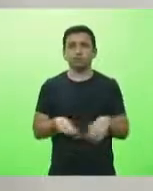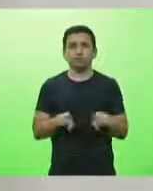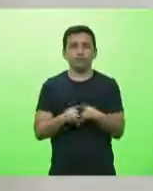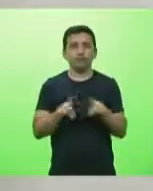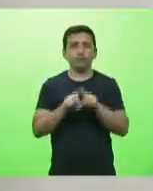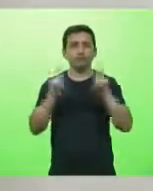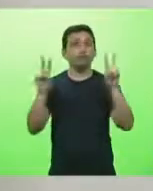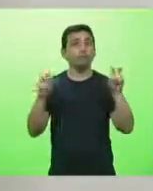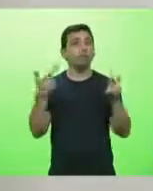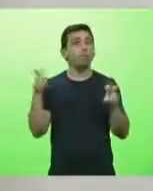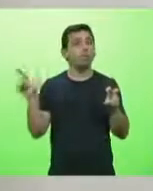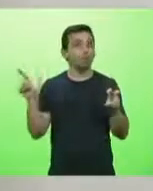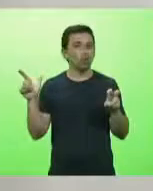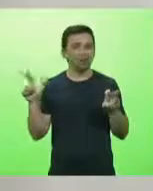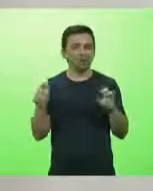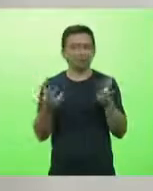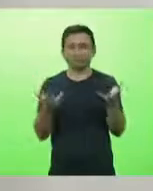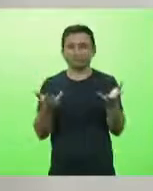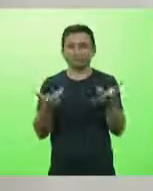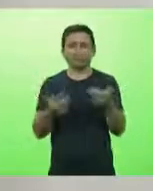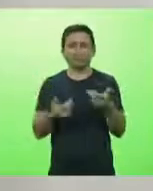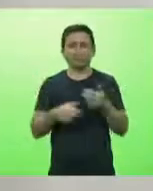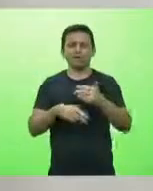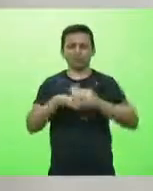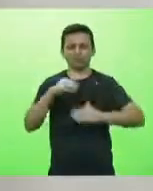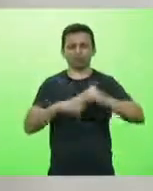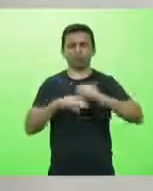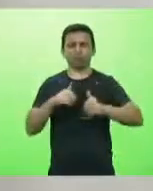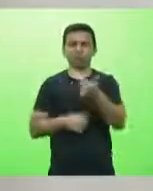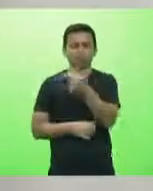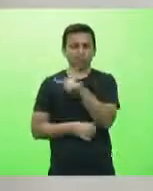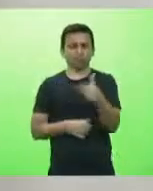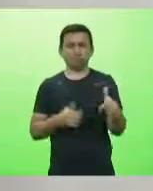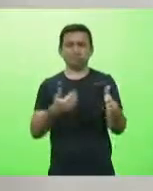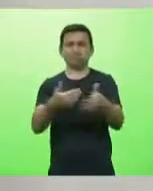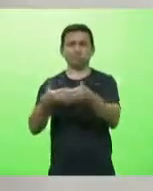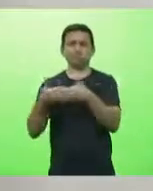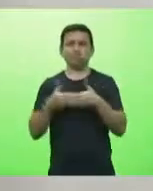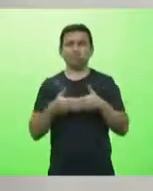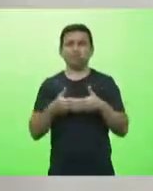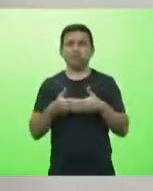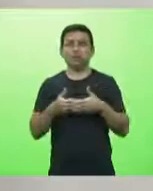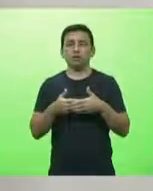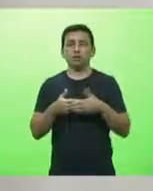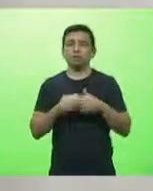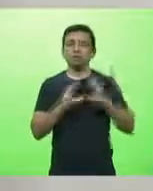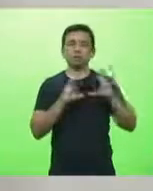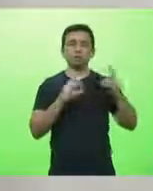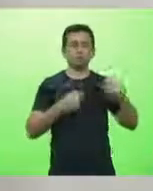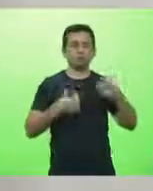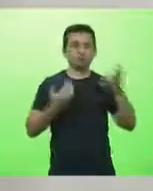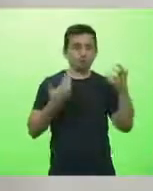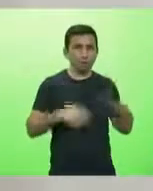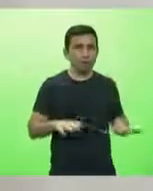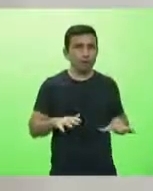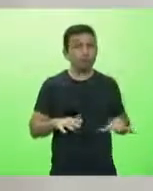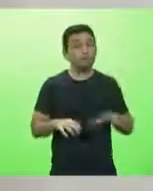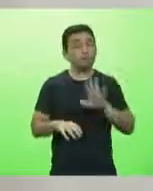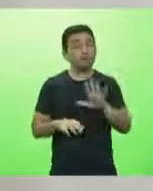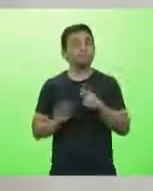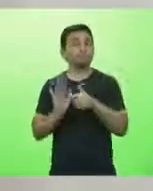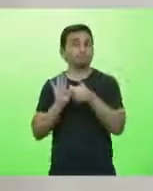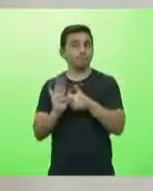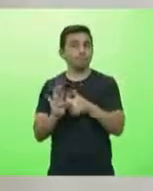ineficiência desses lockdowns. Além dos empresários e dos empregadores estarem extremamente insatisfeitos, olha o que nós temos visto aqui. No